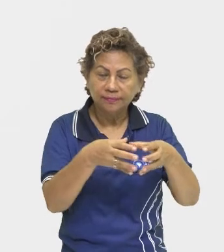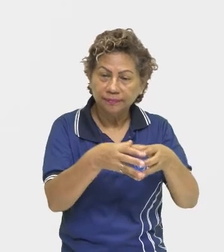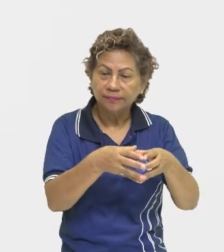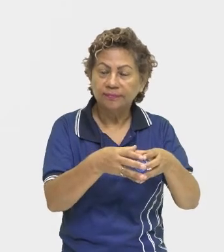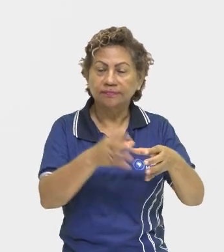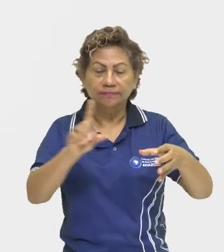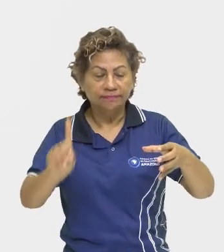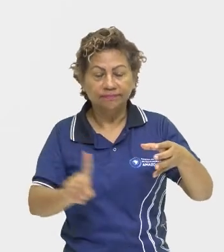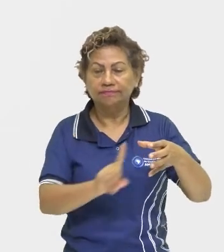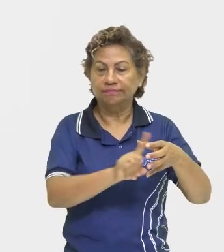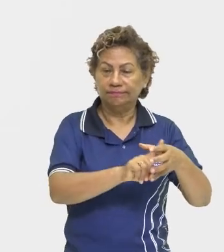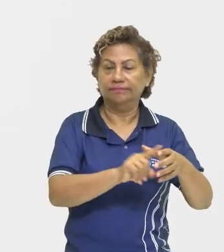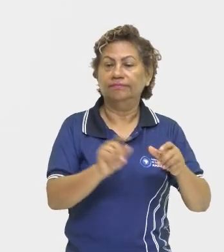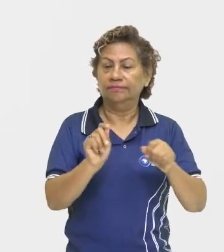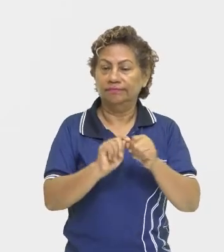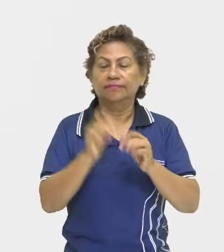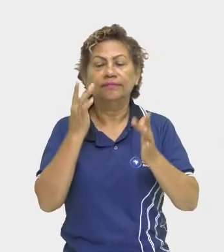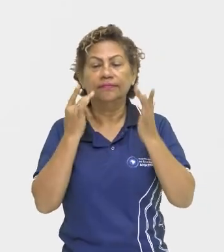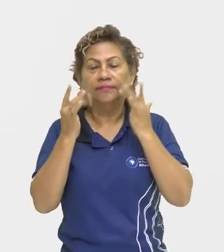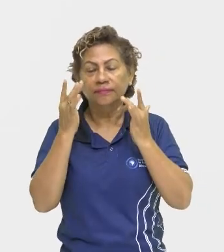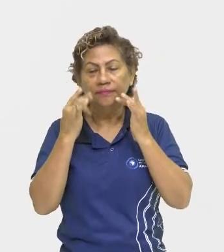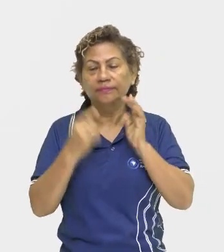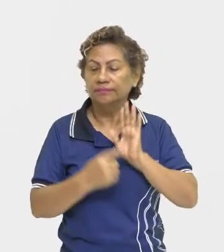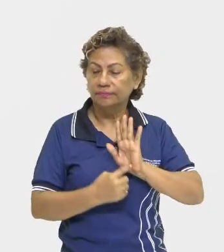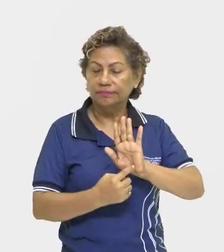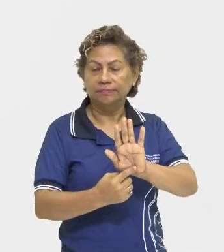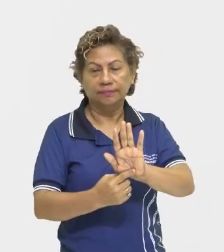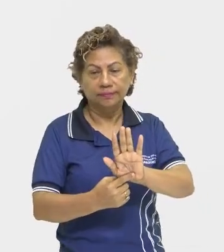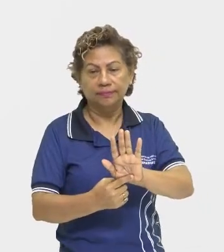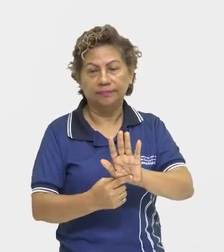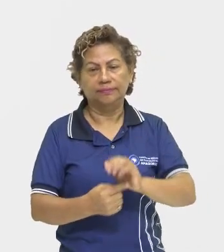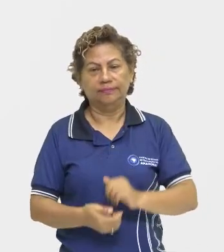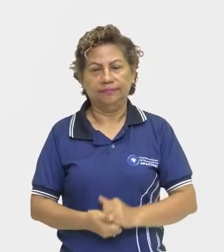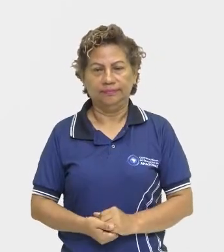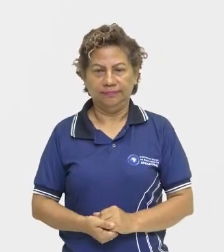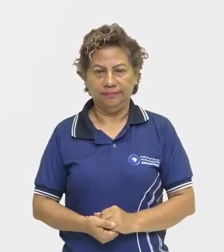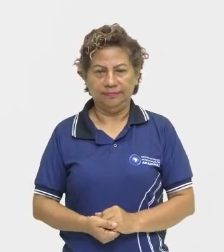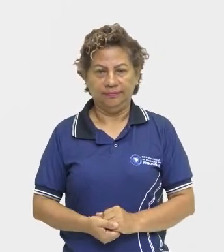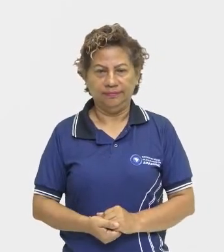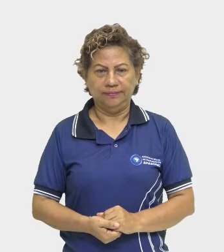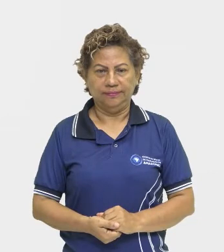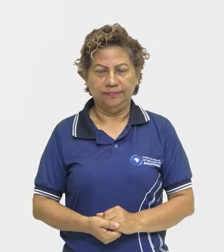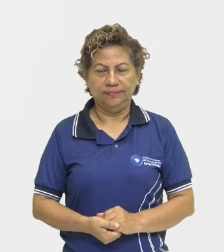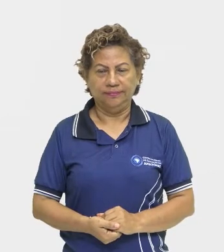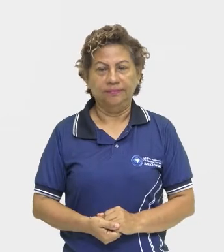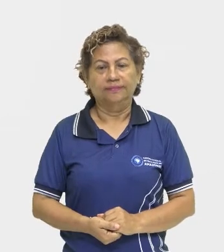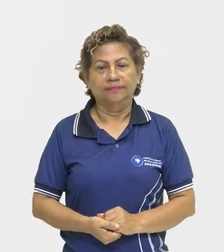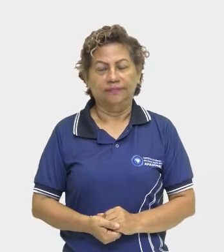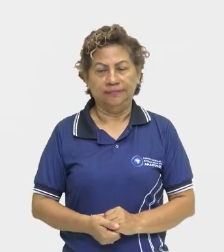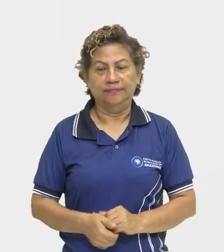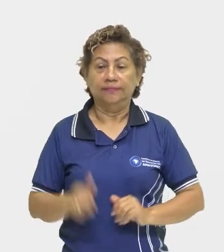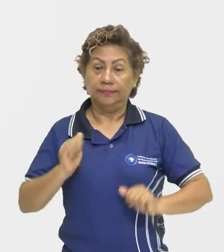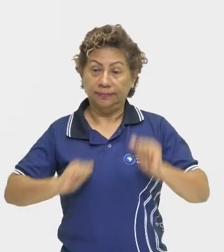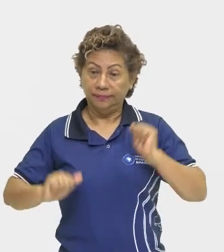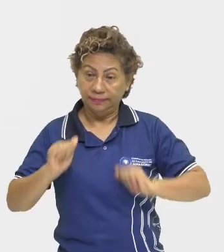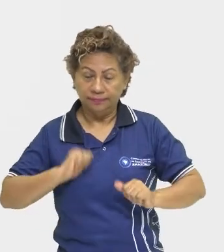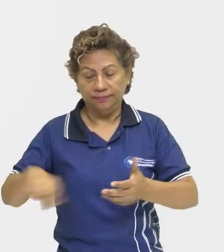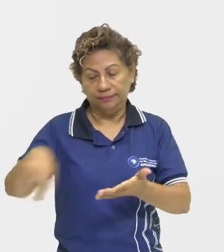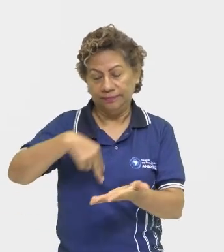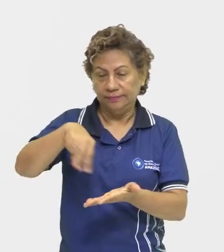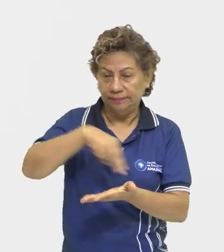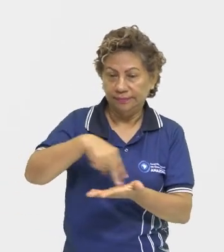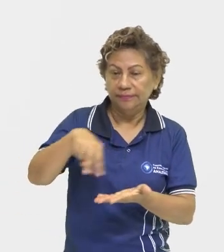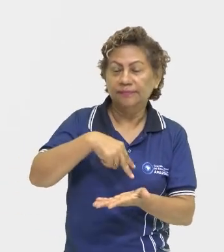atores desse teatro pedagógico, dessas peças teatrais, né, eles eram atores, dançarinos,